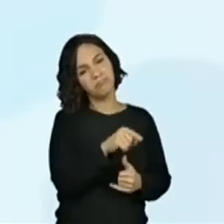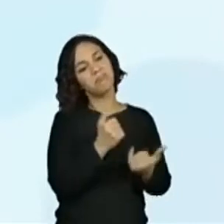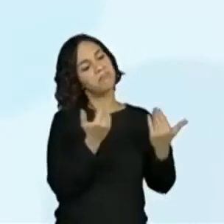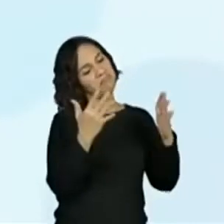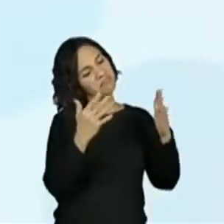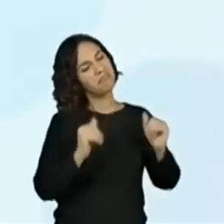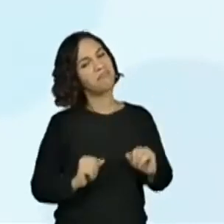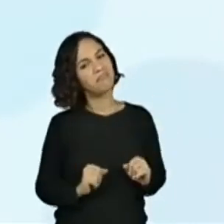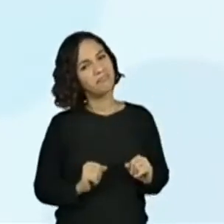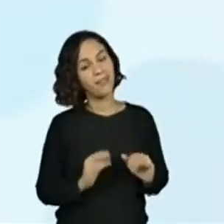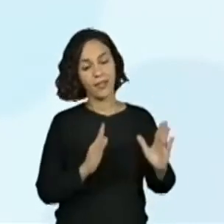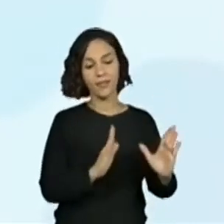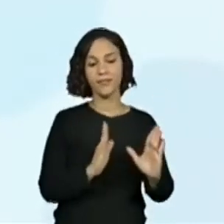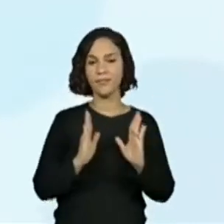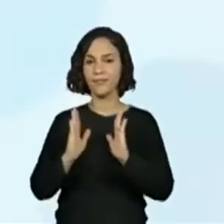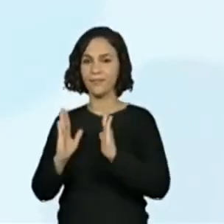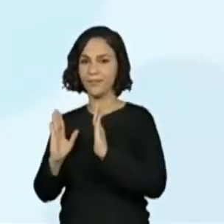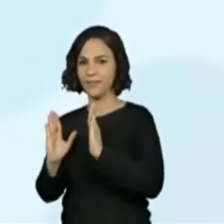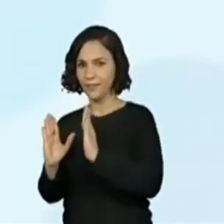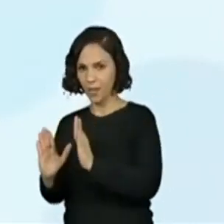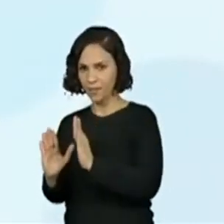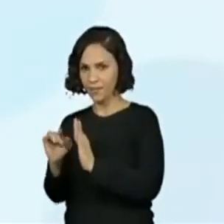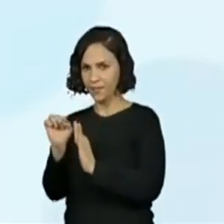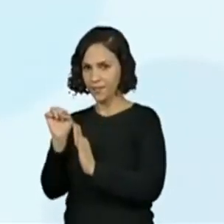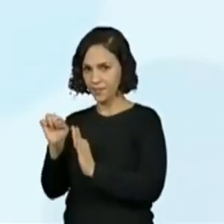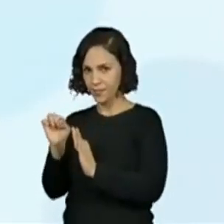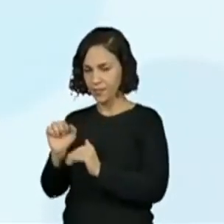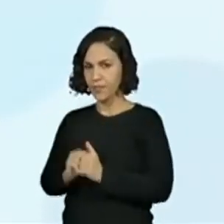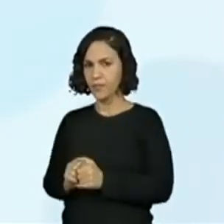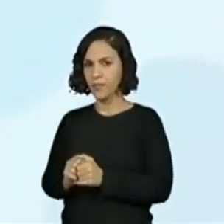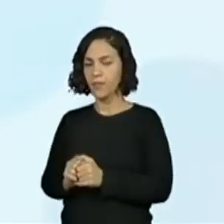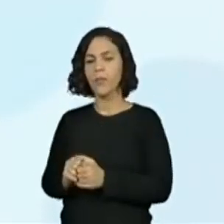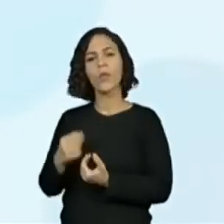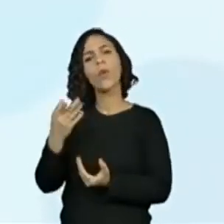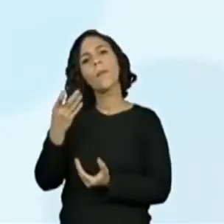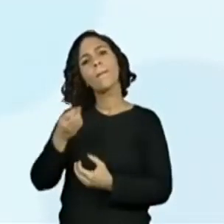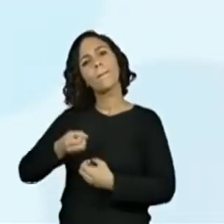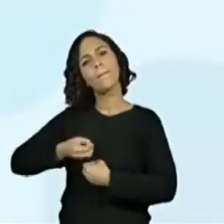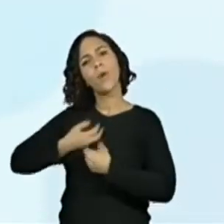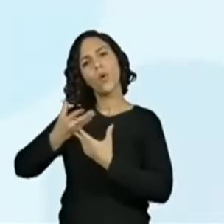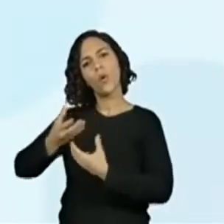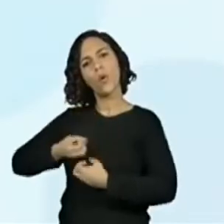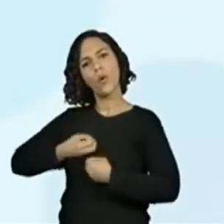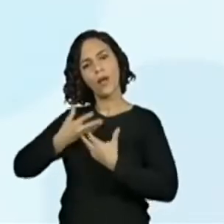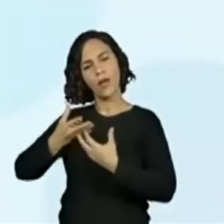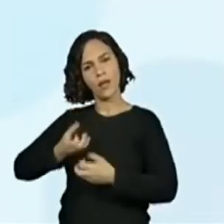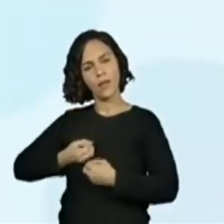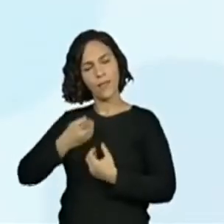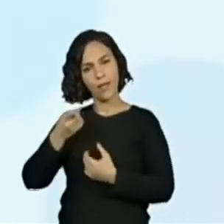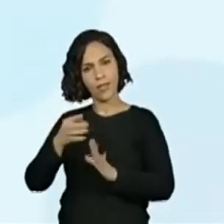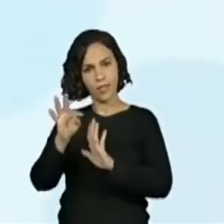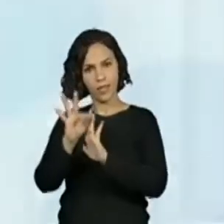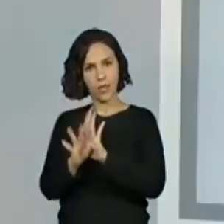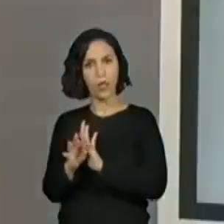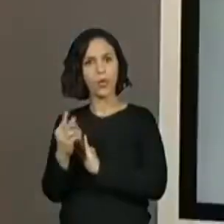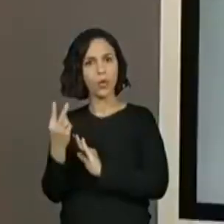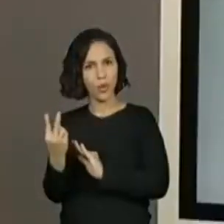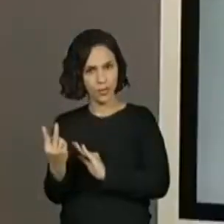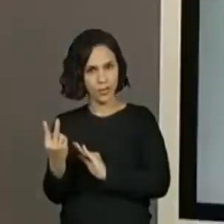bem, agora vamos olhar para como está organizado o texto 2. Lembrando que esse